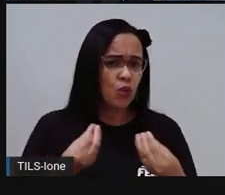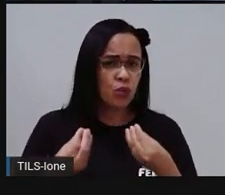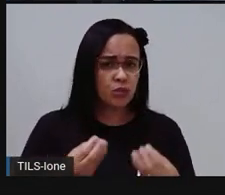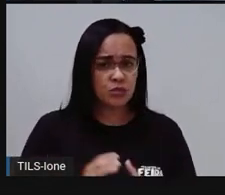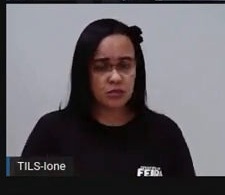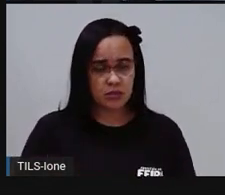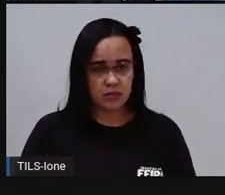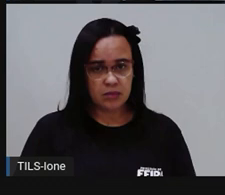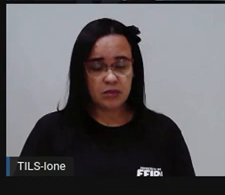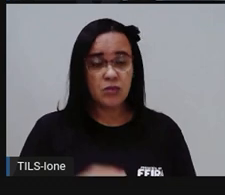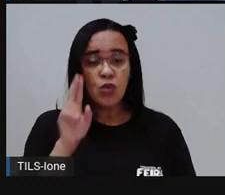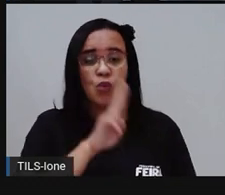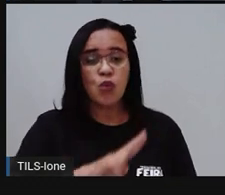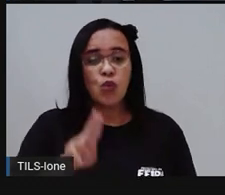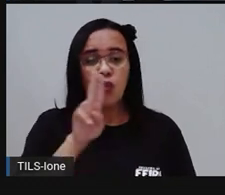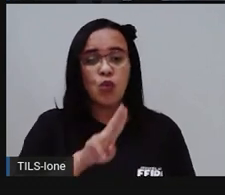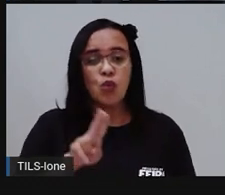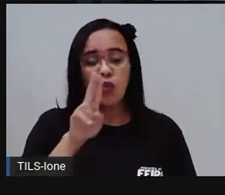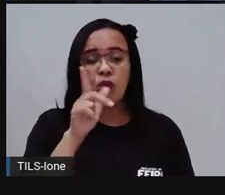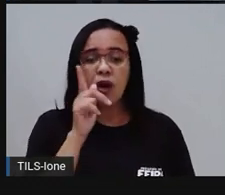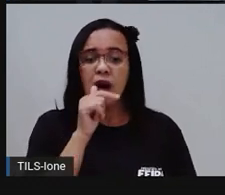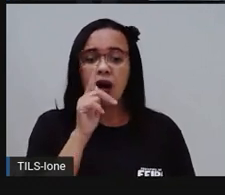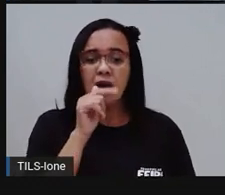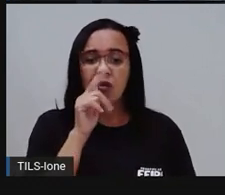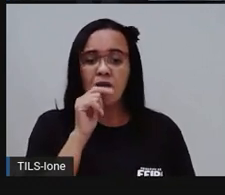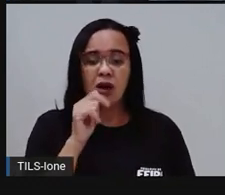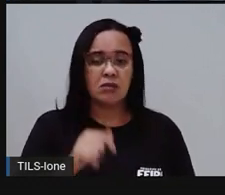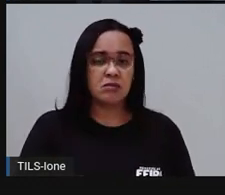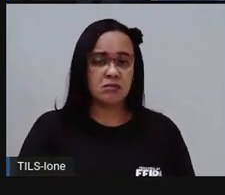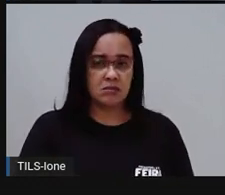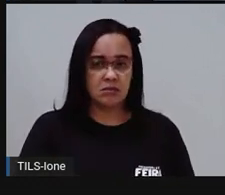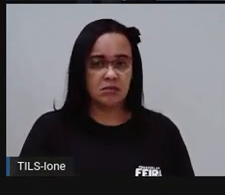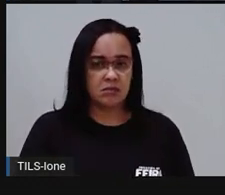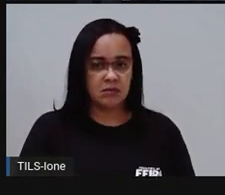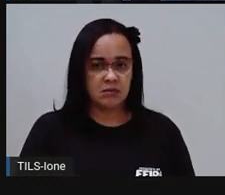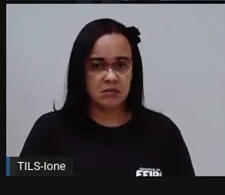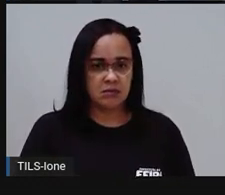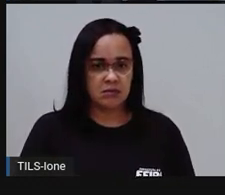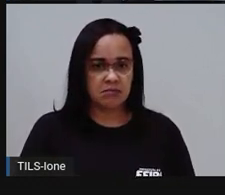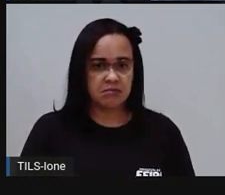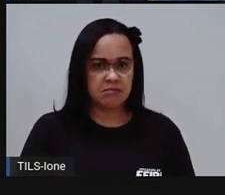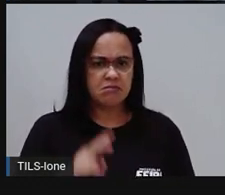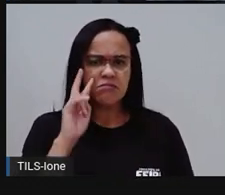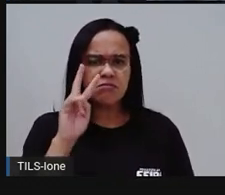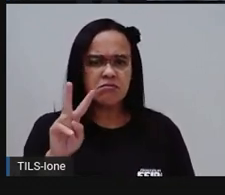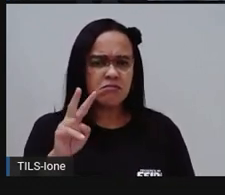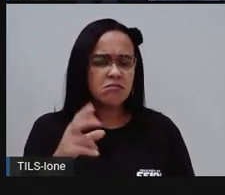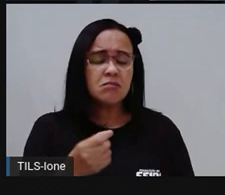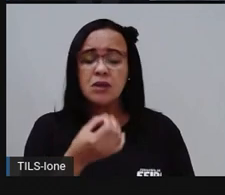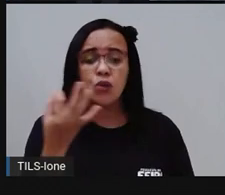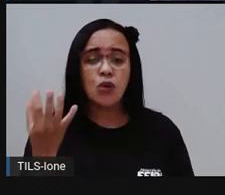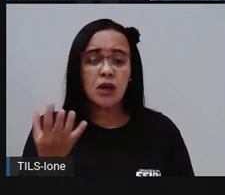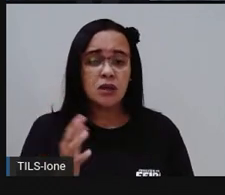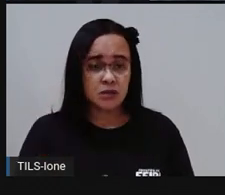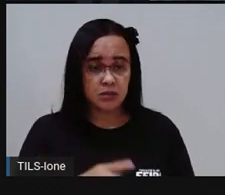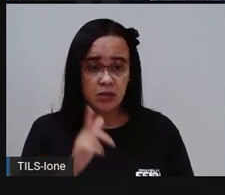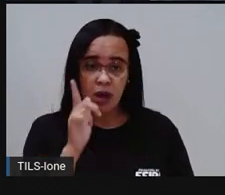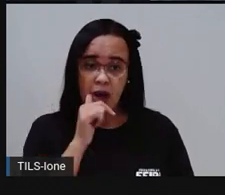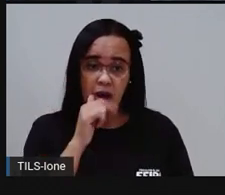Vamos ver? Mês de maio. Quanto foi que eles consumiram em maio? Vamos observar?